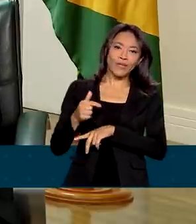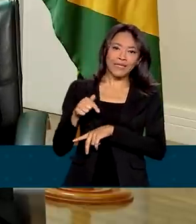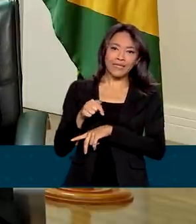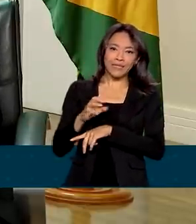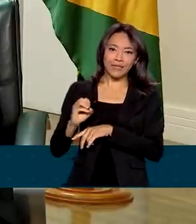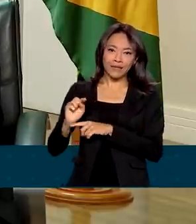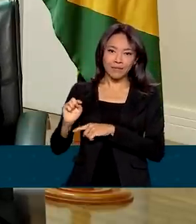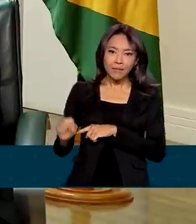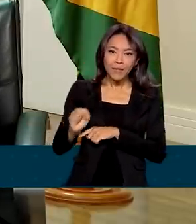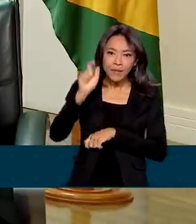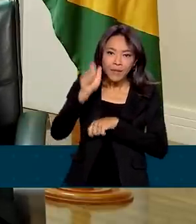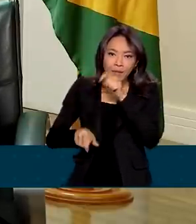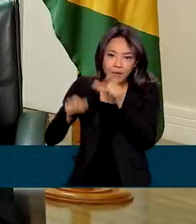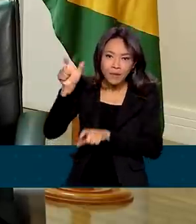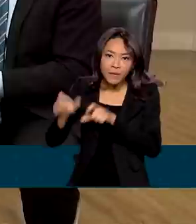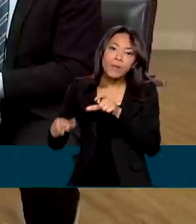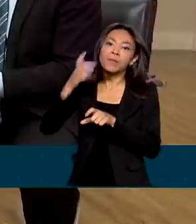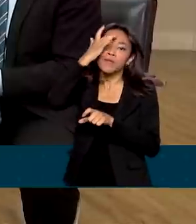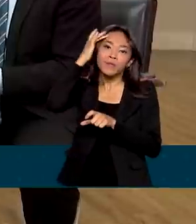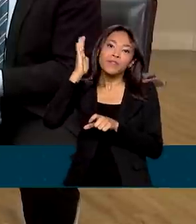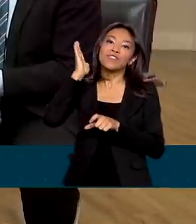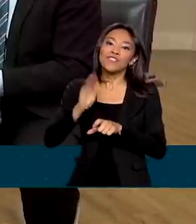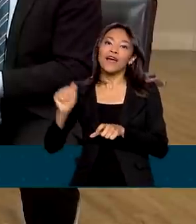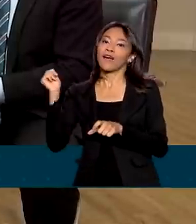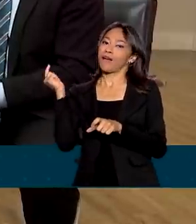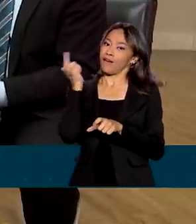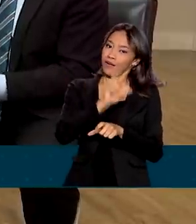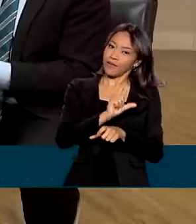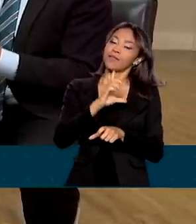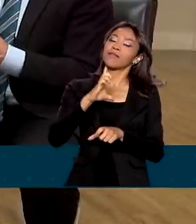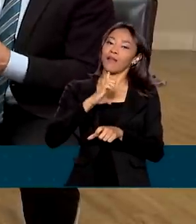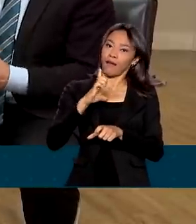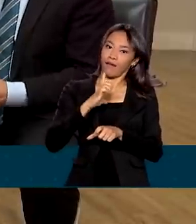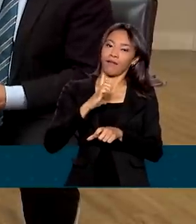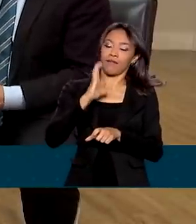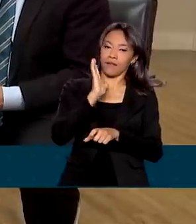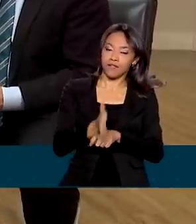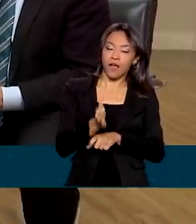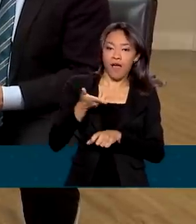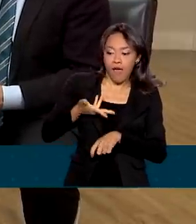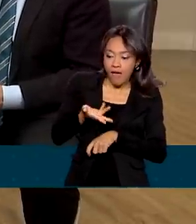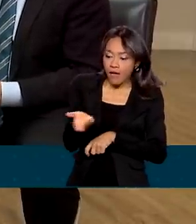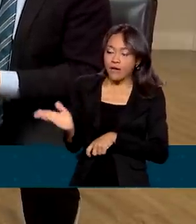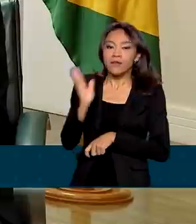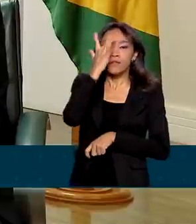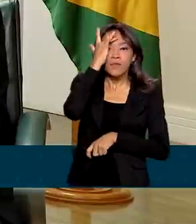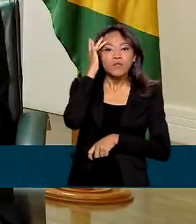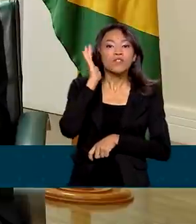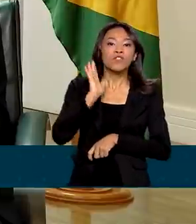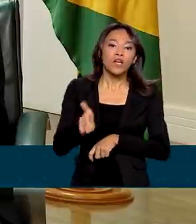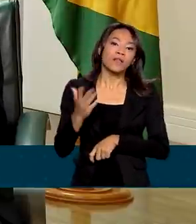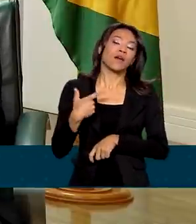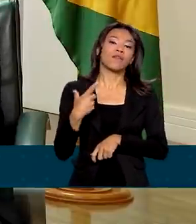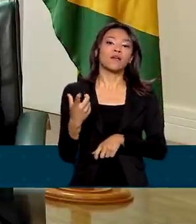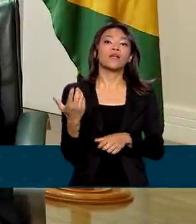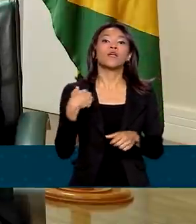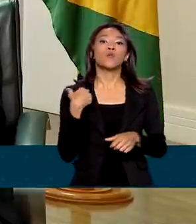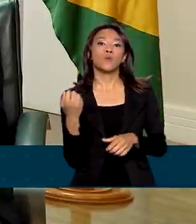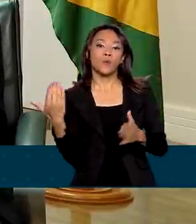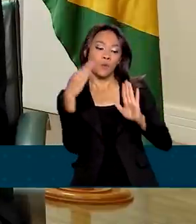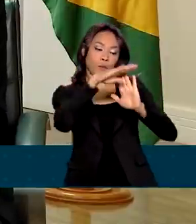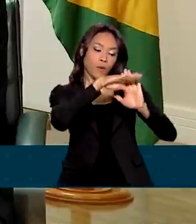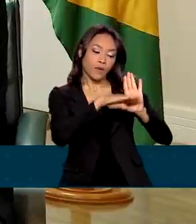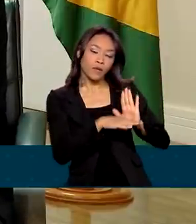beneficiários que já estão contemplados com o programa, aqueles que já estavam no Bolsa Família, que sem necessidade de novo